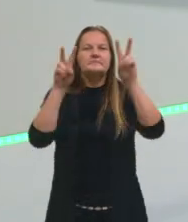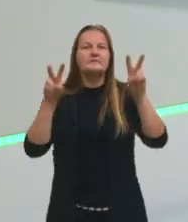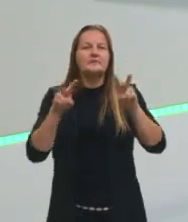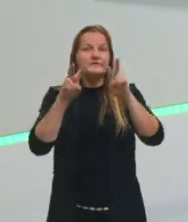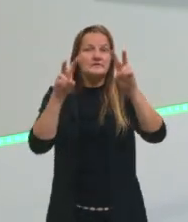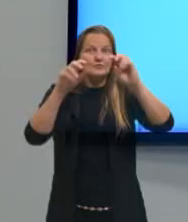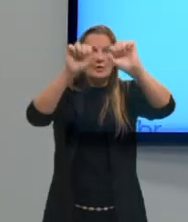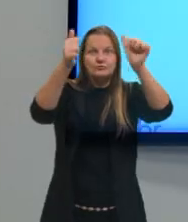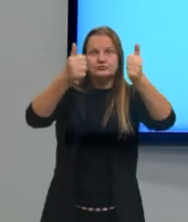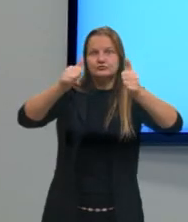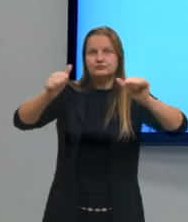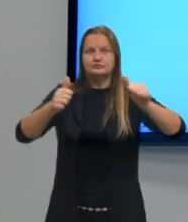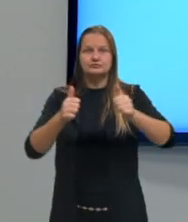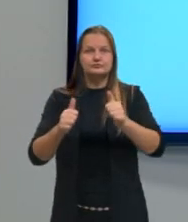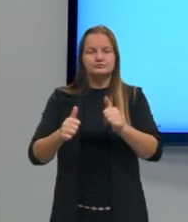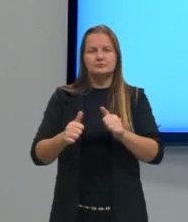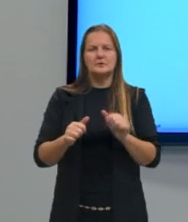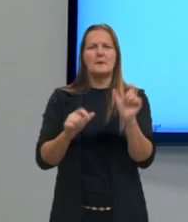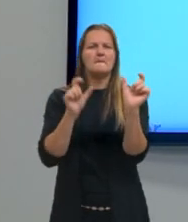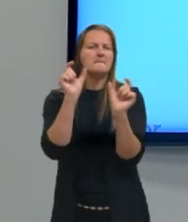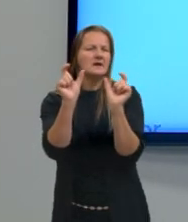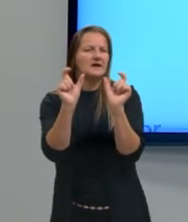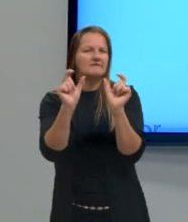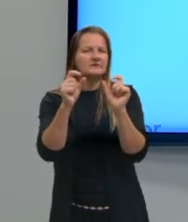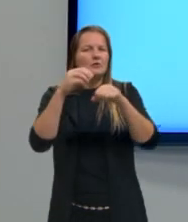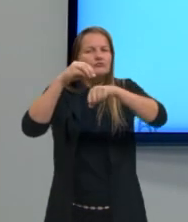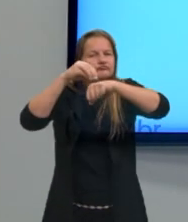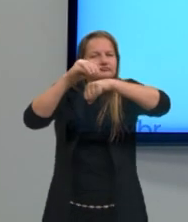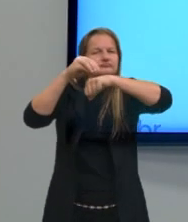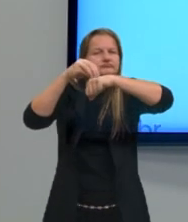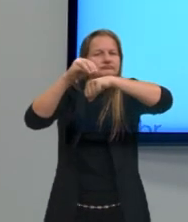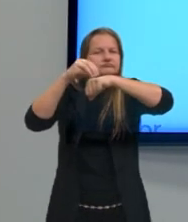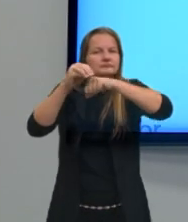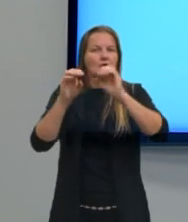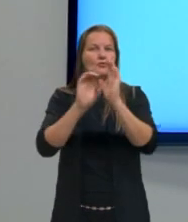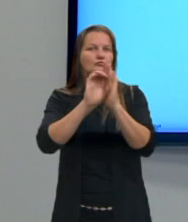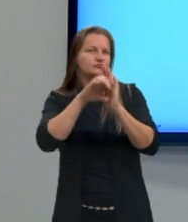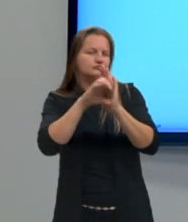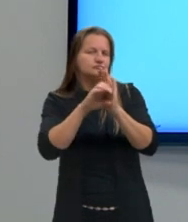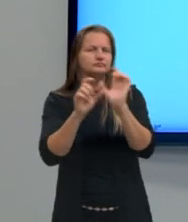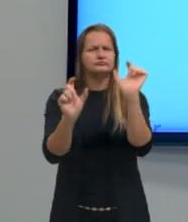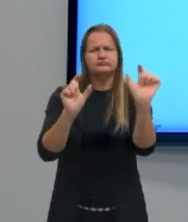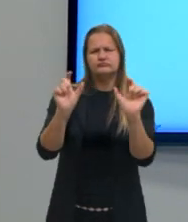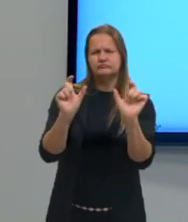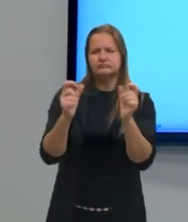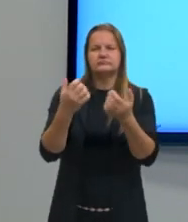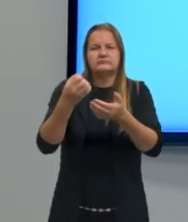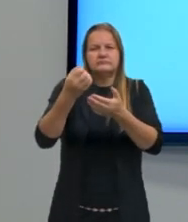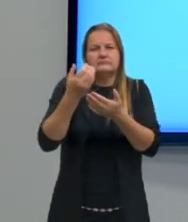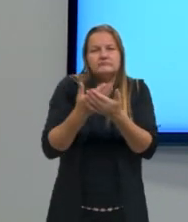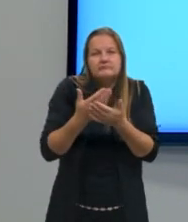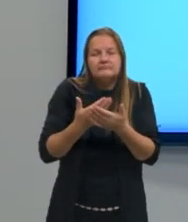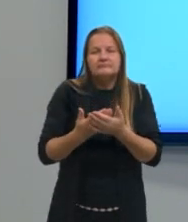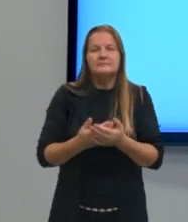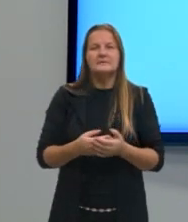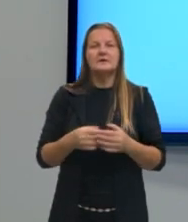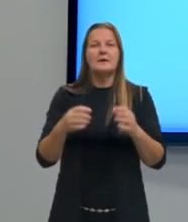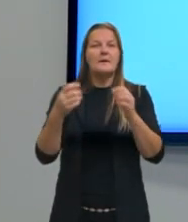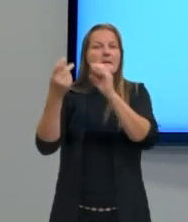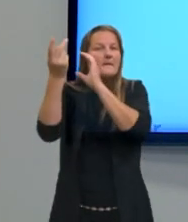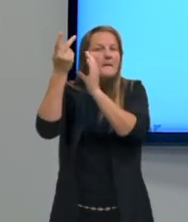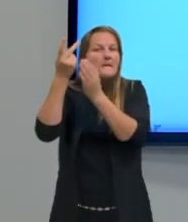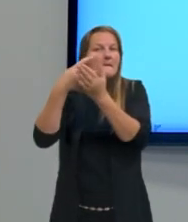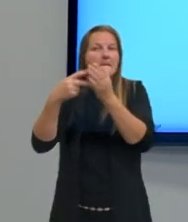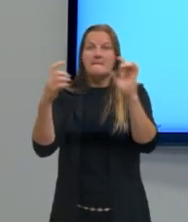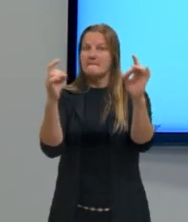representar através de poucas palavras os conceitos que a gente traz aqui na aula. Esse mapa mental eu peguei pronto e